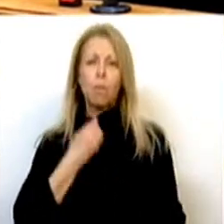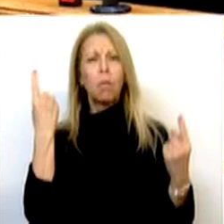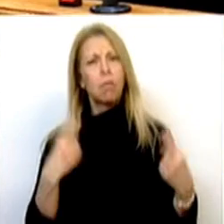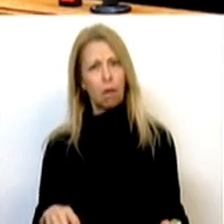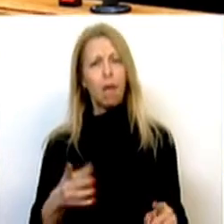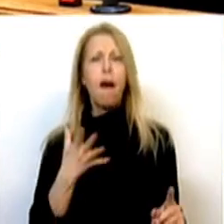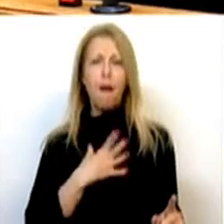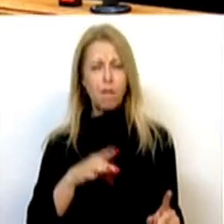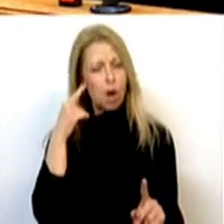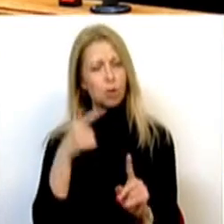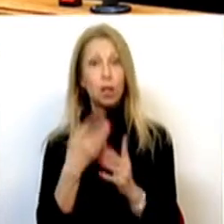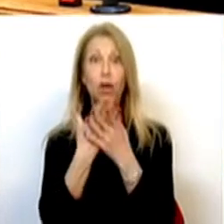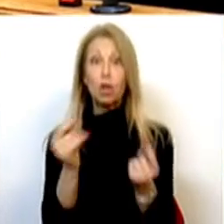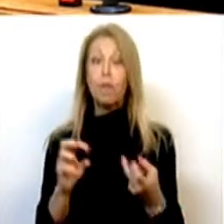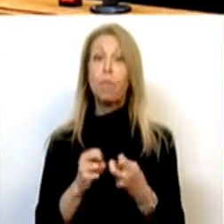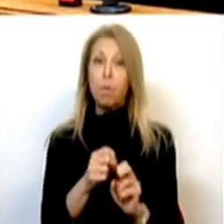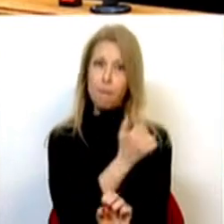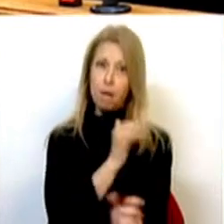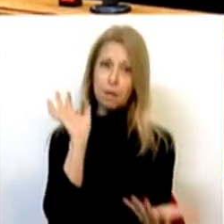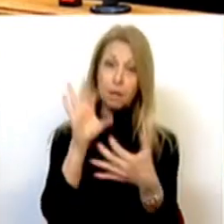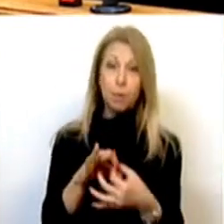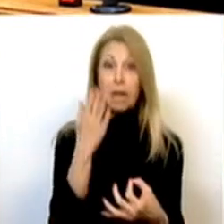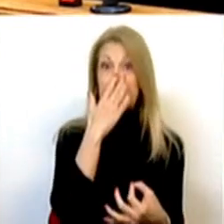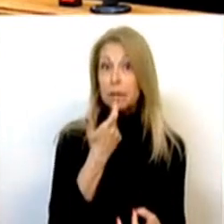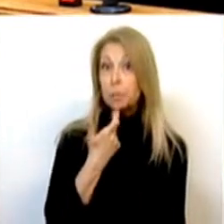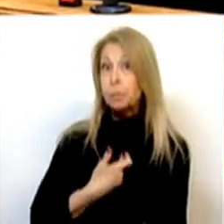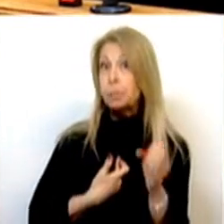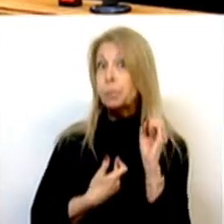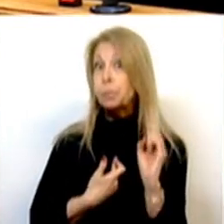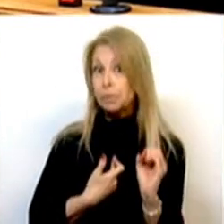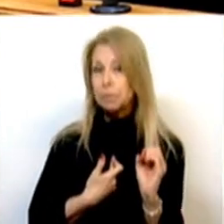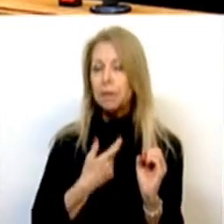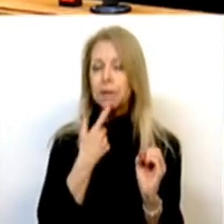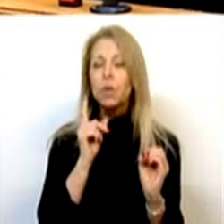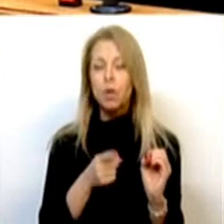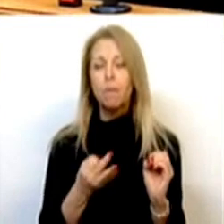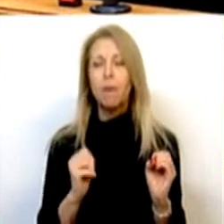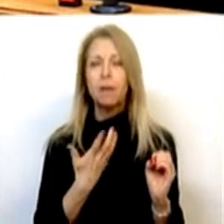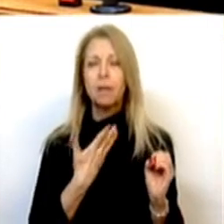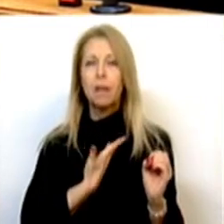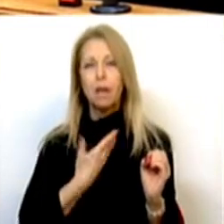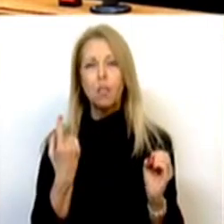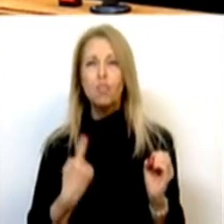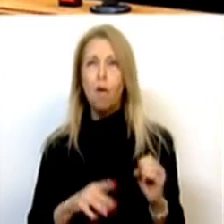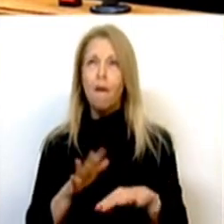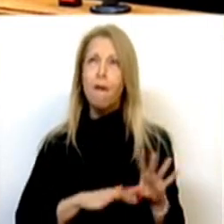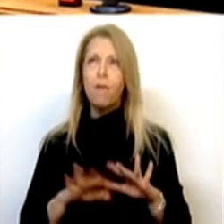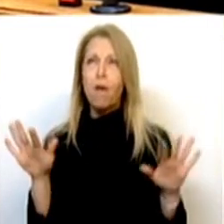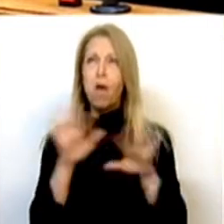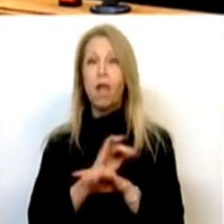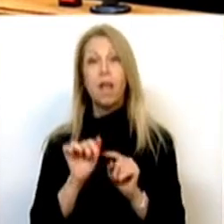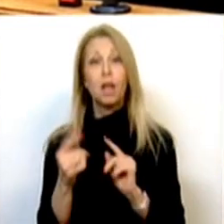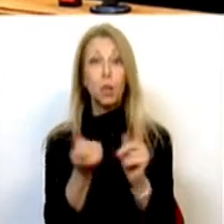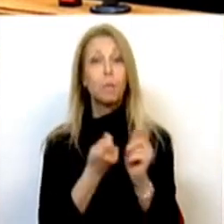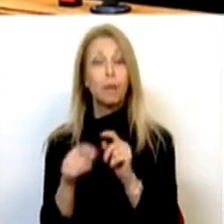da habitação. Mas, se não responder, quer dizer que o PSD está apenas procurar uma farsa neste debate político. Primeira